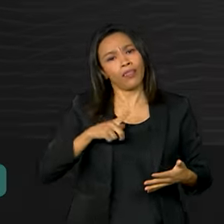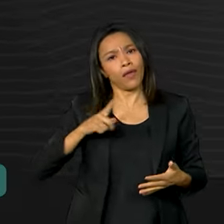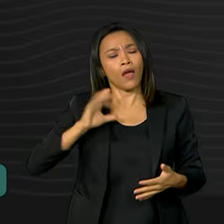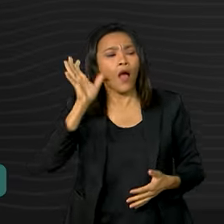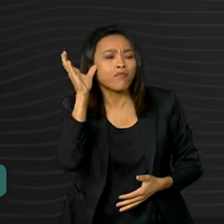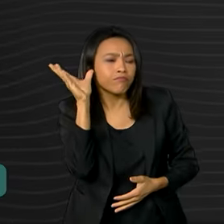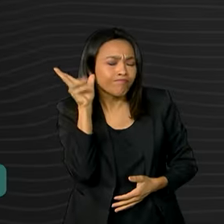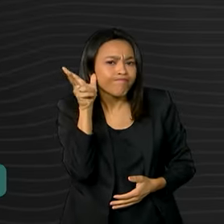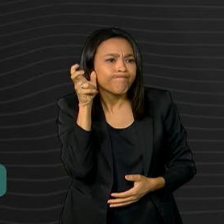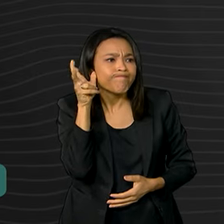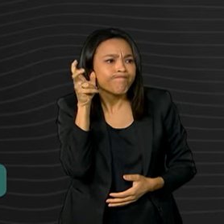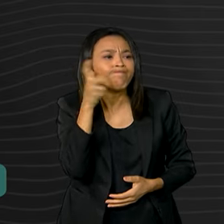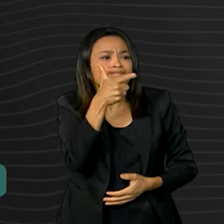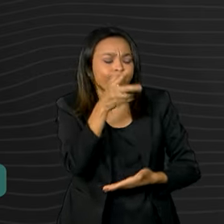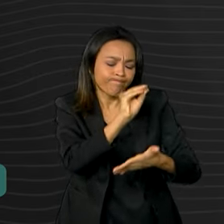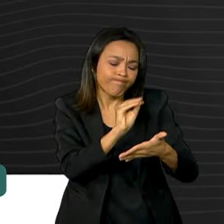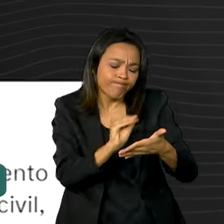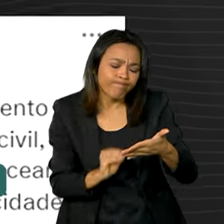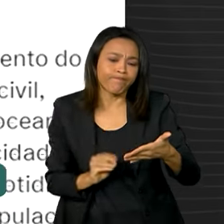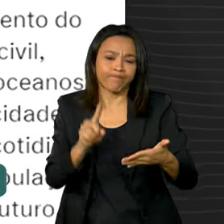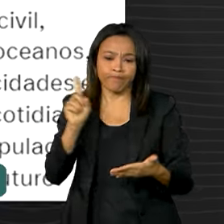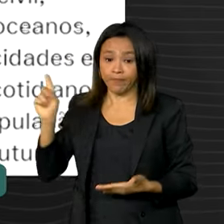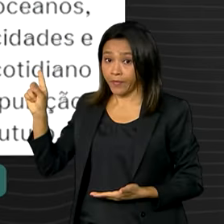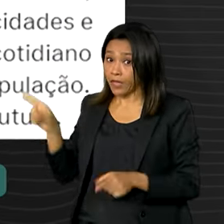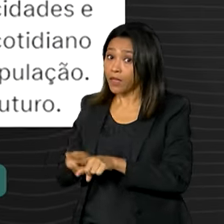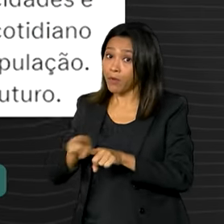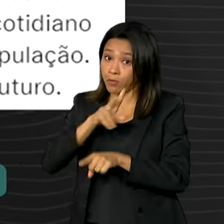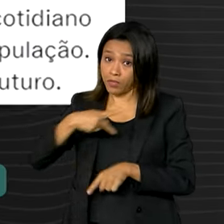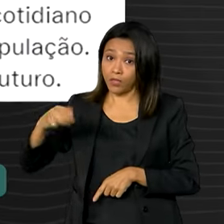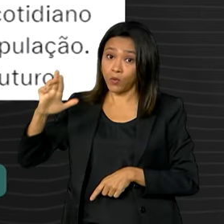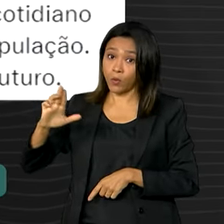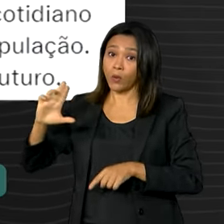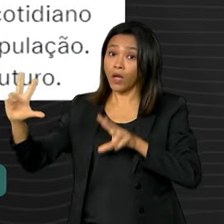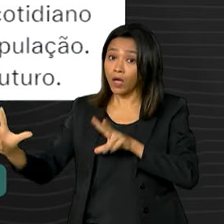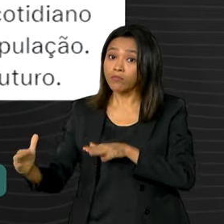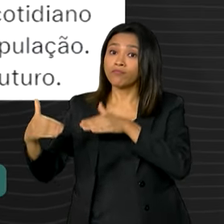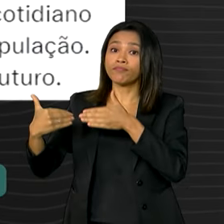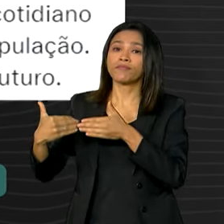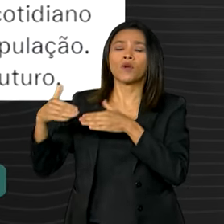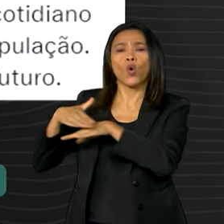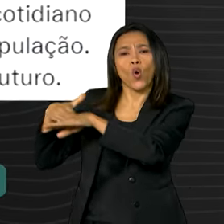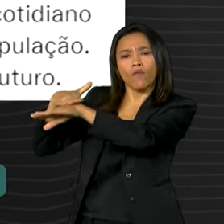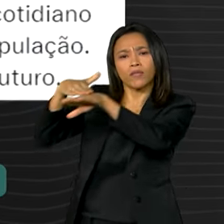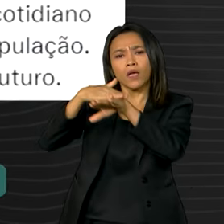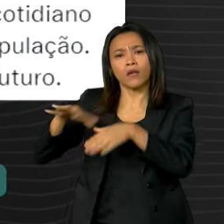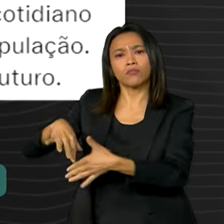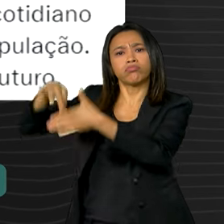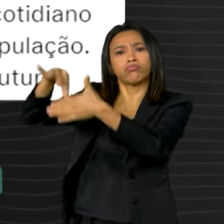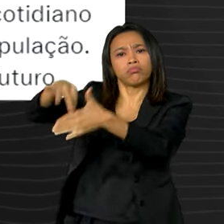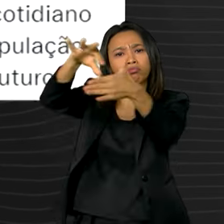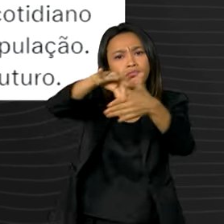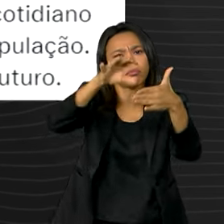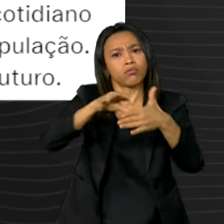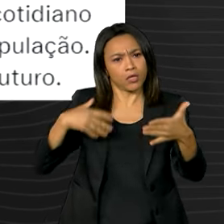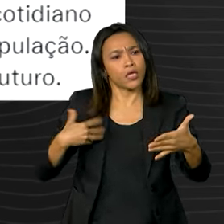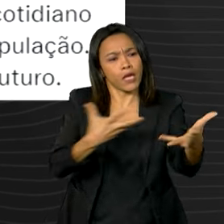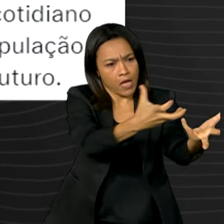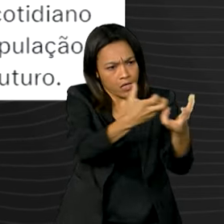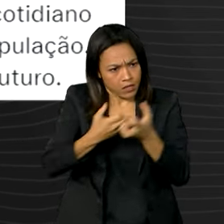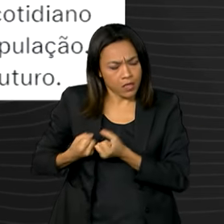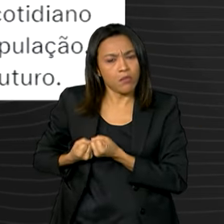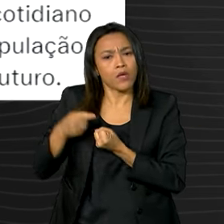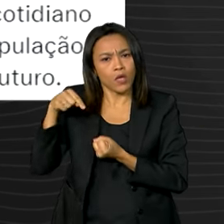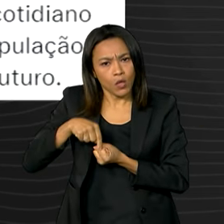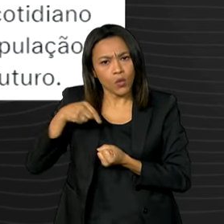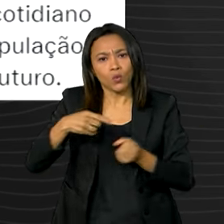redes sociais, o presidente falou sobre a reunião com representantes sociais. disse que recebeu as contribuições dos grupos de engajamento do